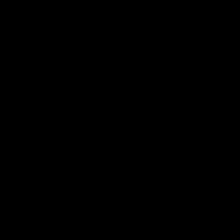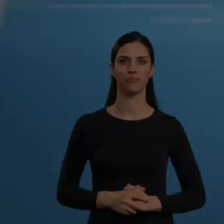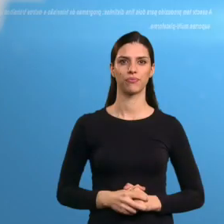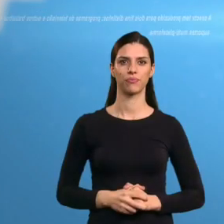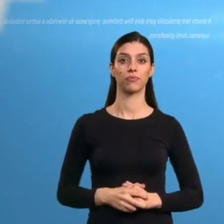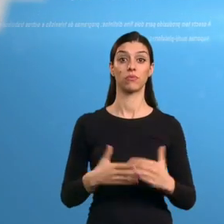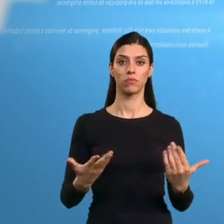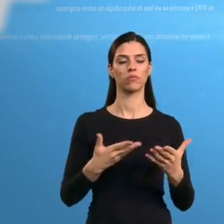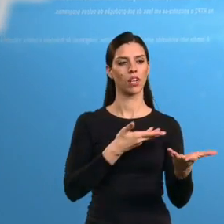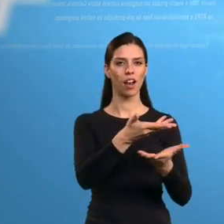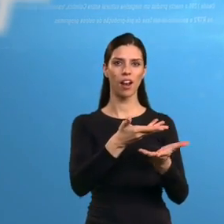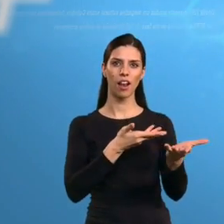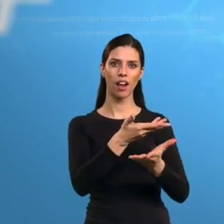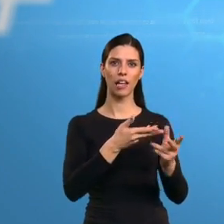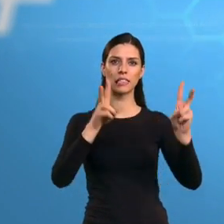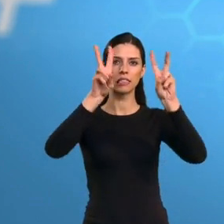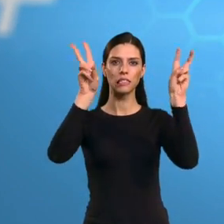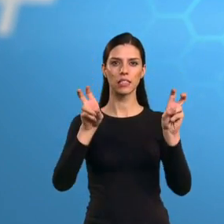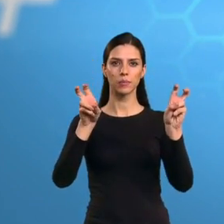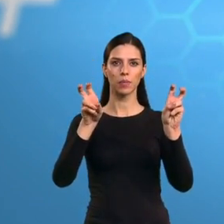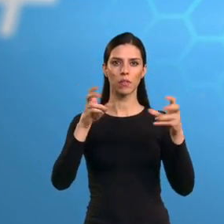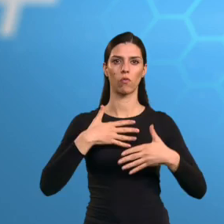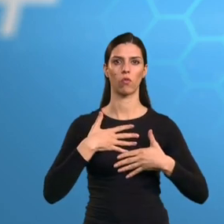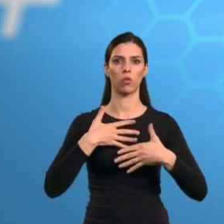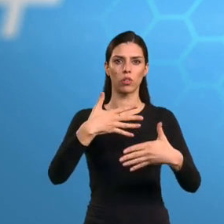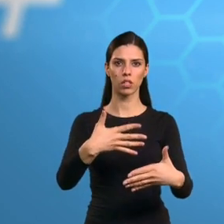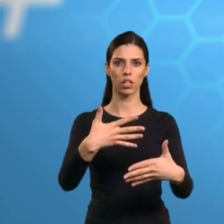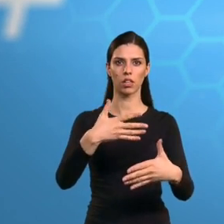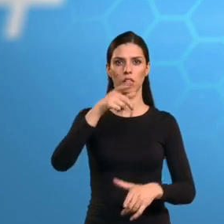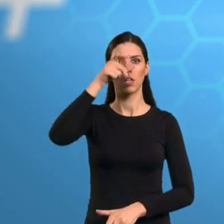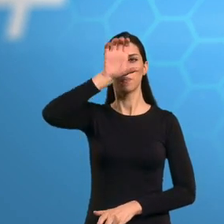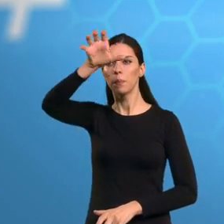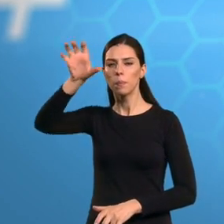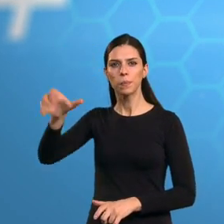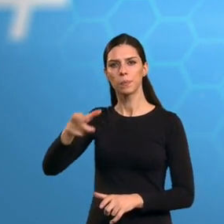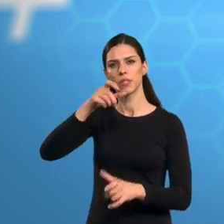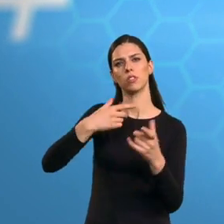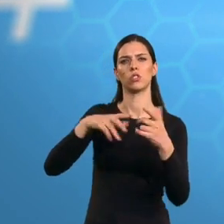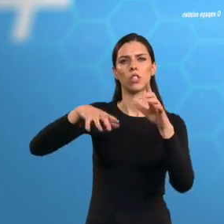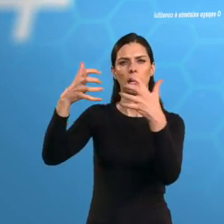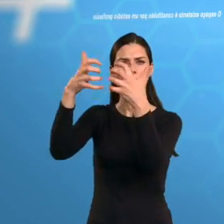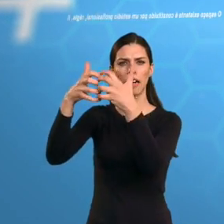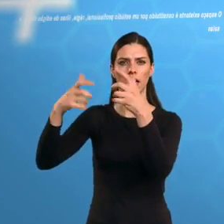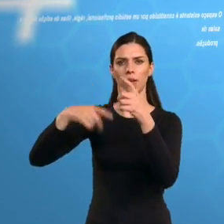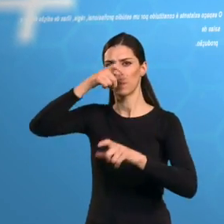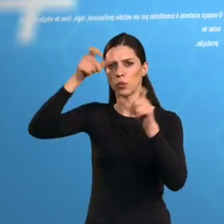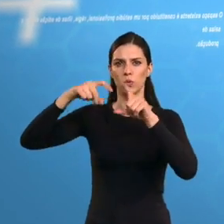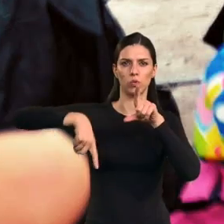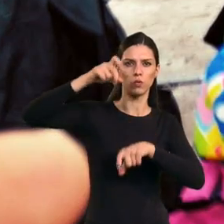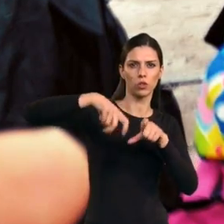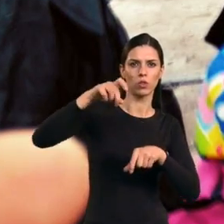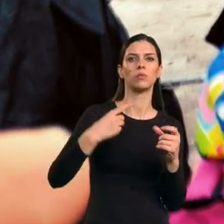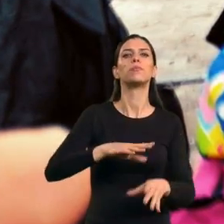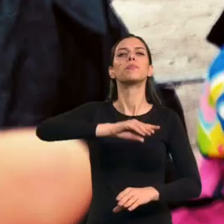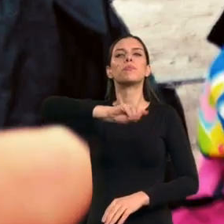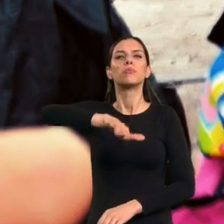Uma conversa sobre voluntariado e refugiados, partindo de uma iniciativa da Escola Superior de